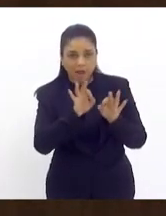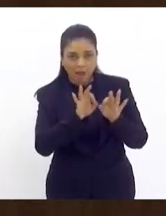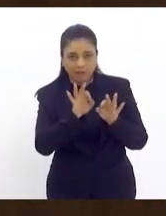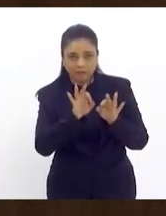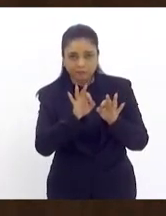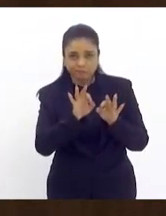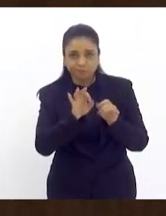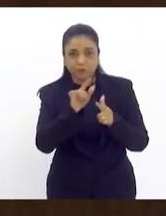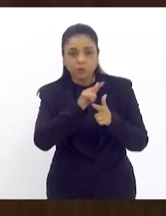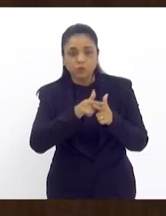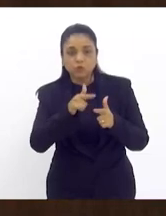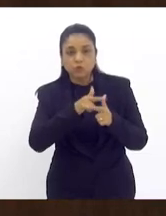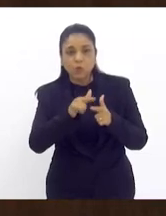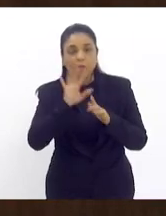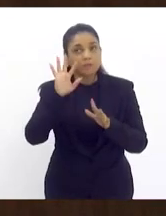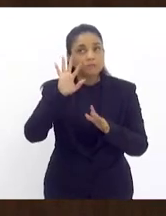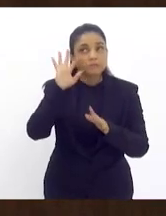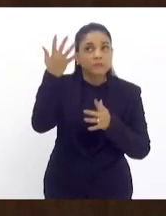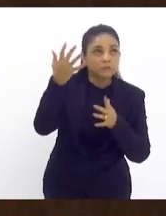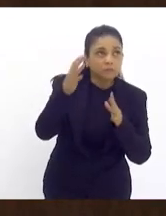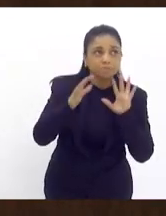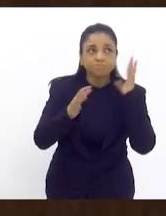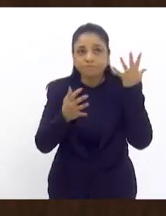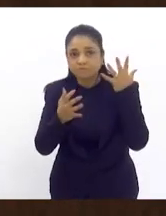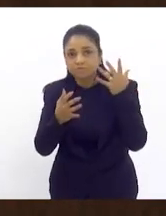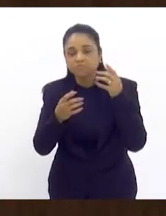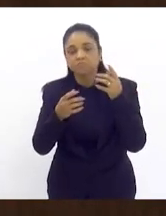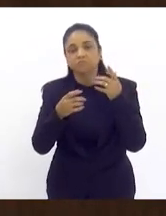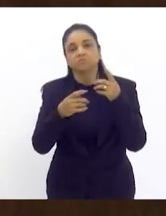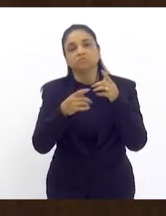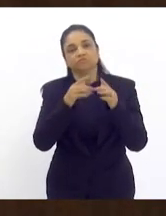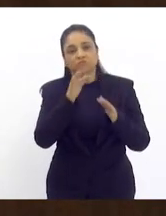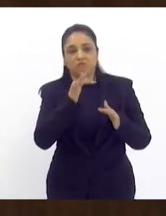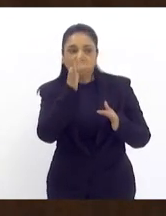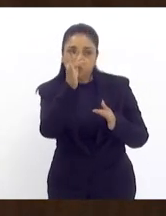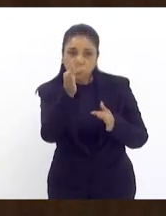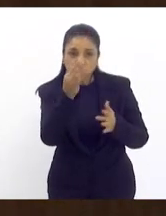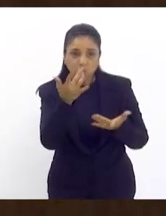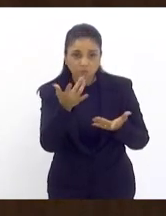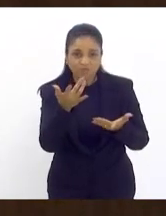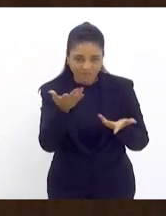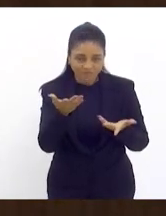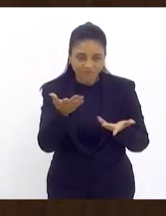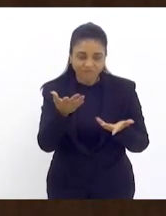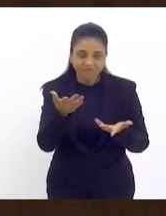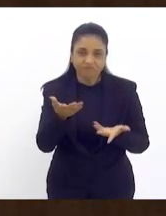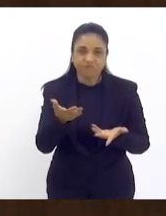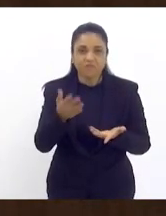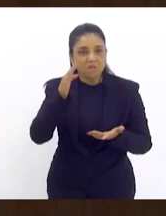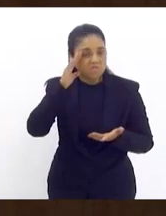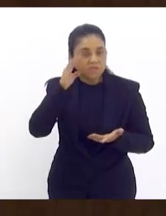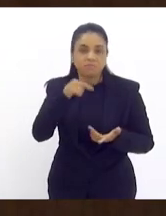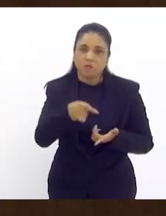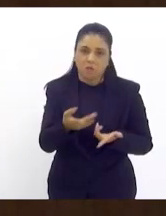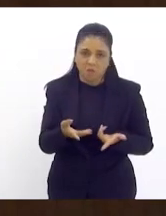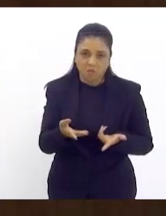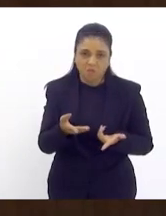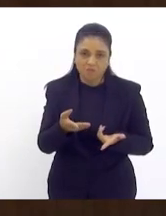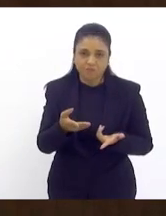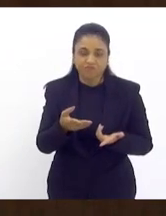que advirão principalmente as tragédias climáticas que seguramente